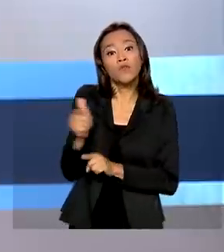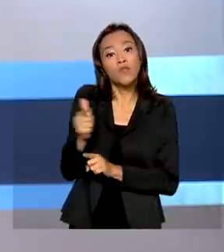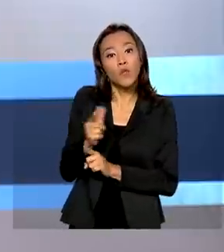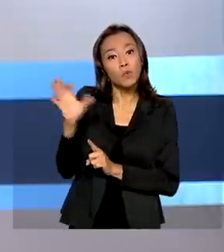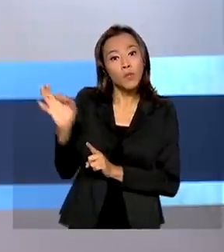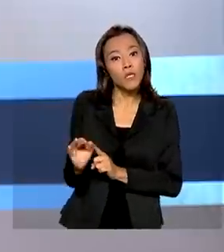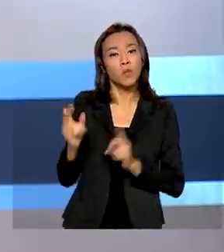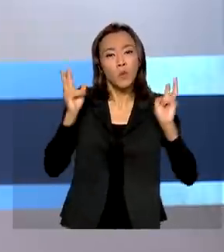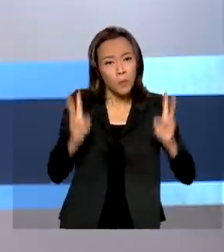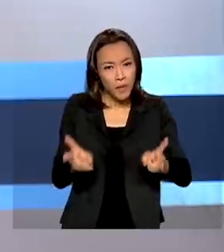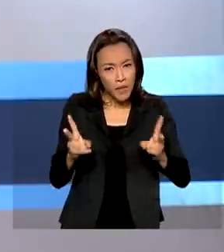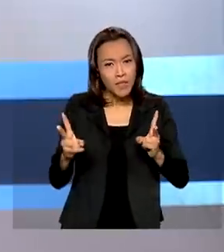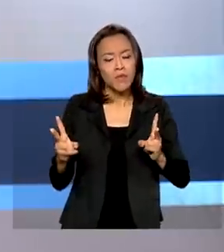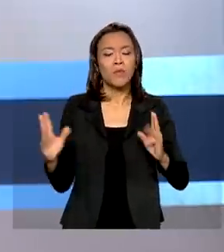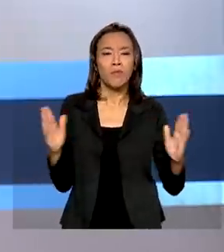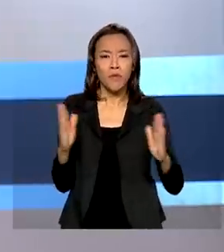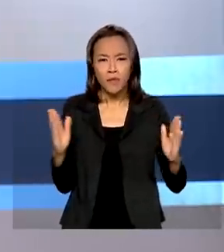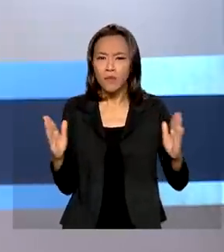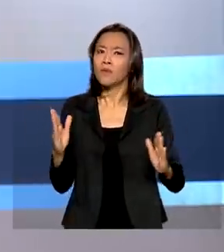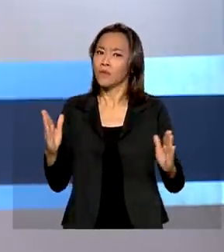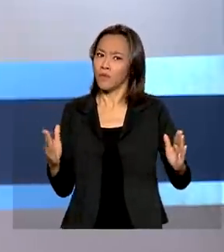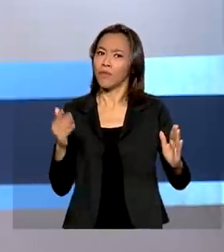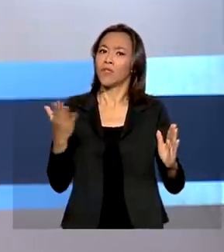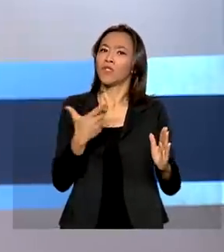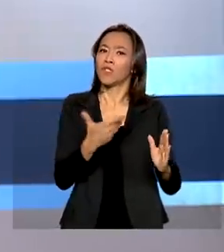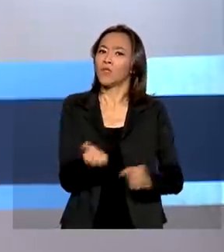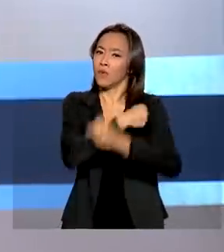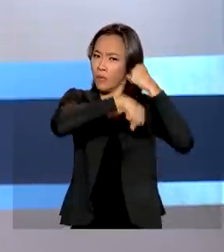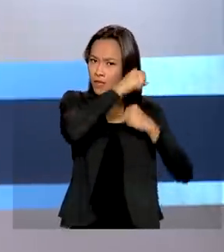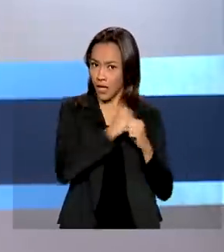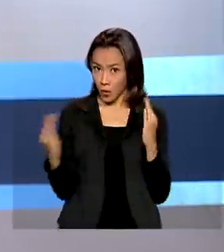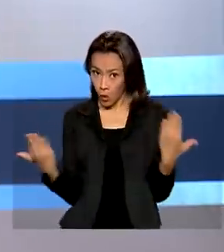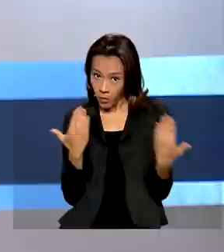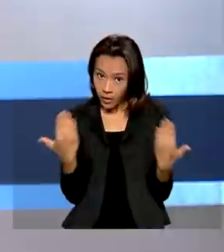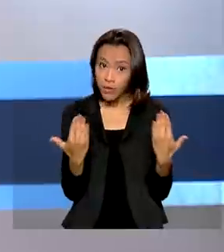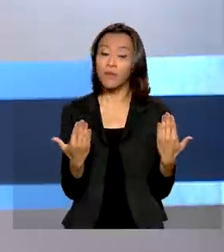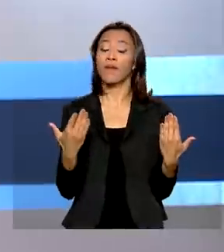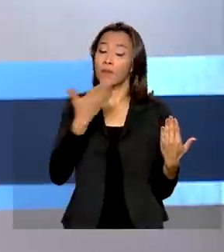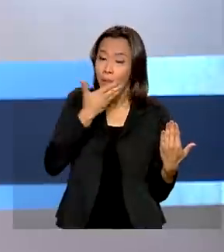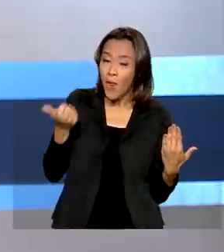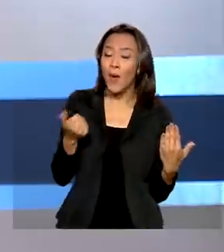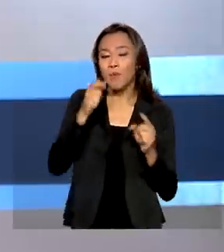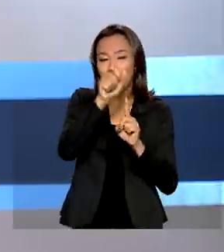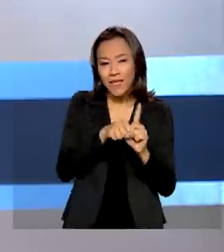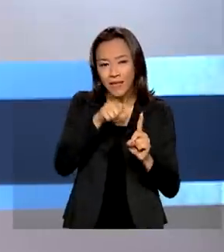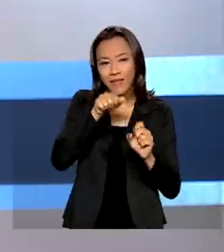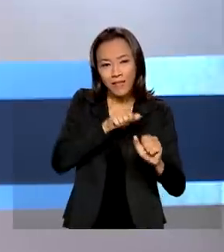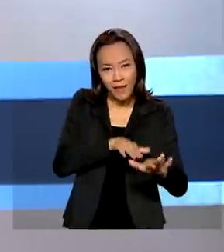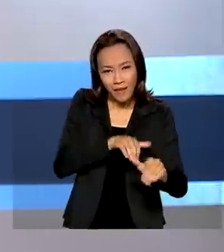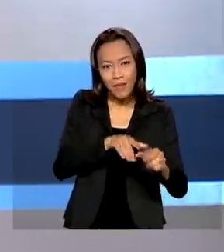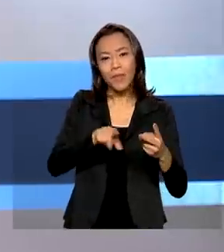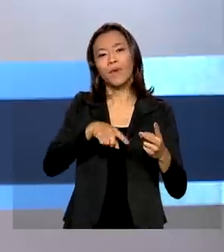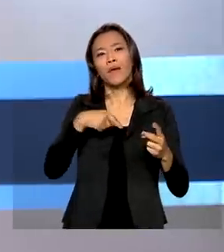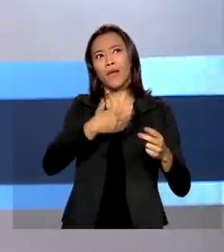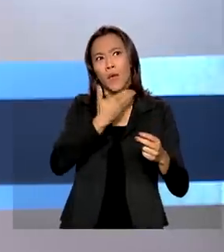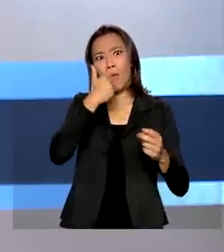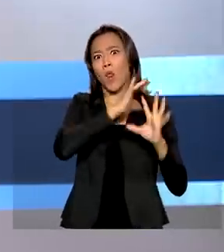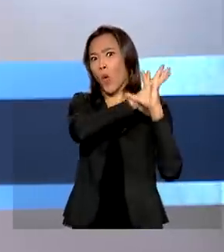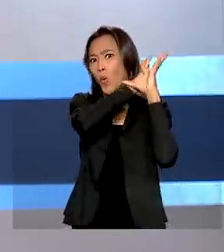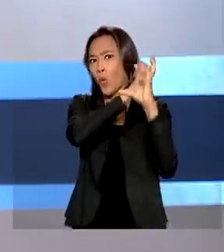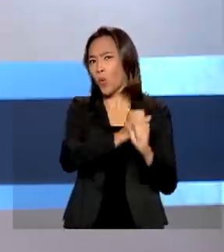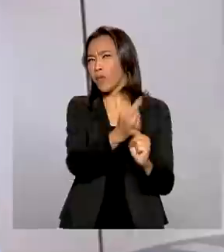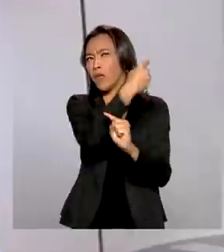2020. Segundo a Receita Federal, os dados são os melhores para setembro e para o período acumulado desde o ano de